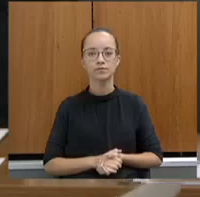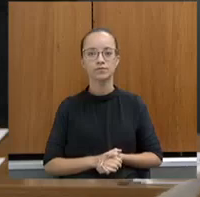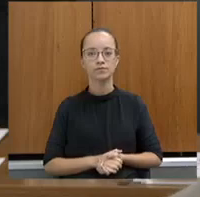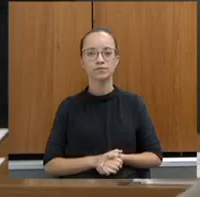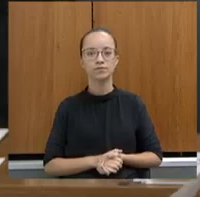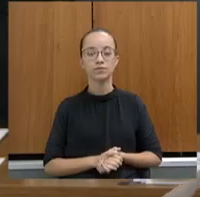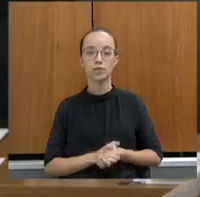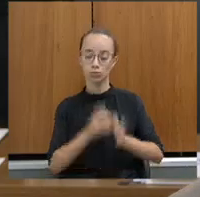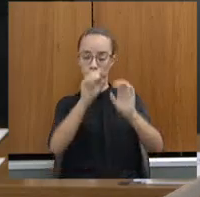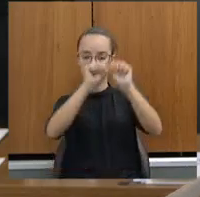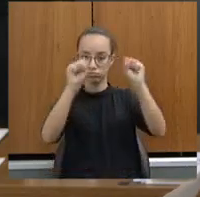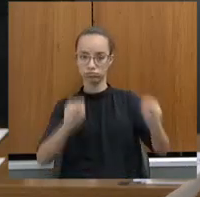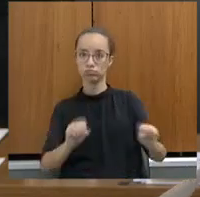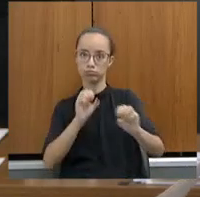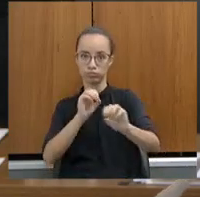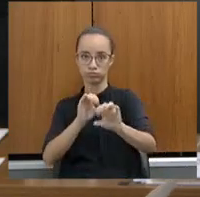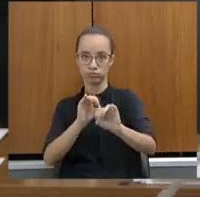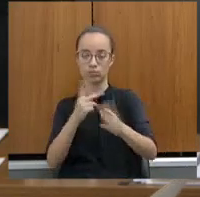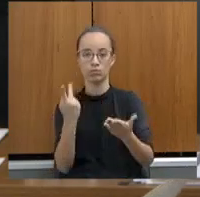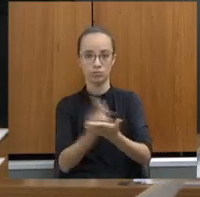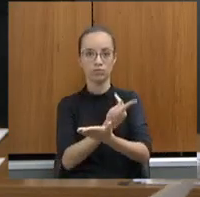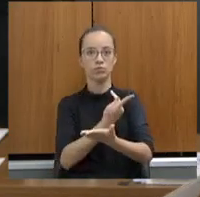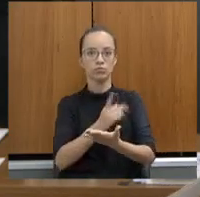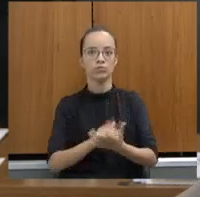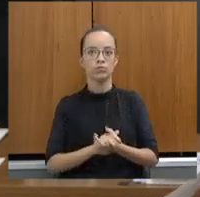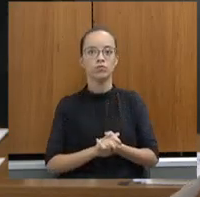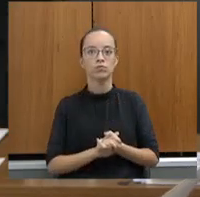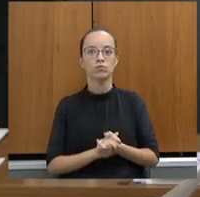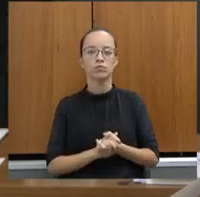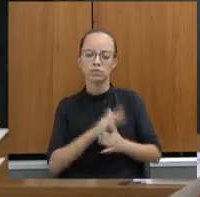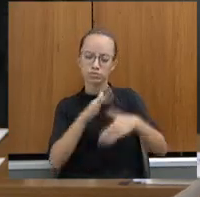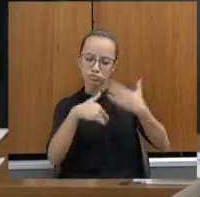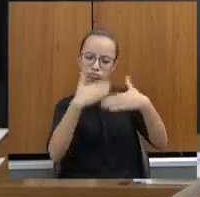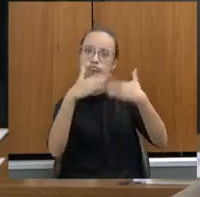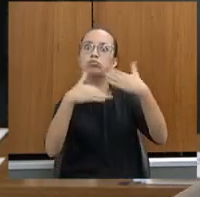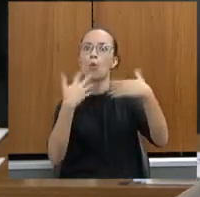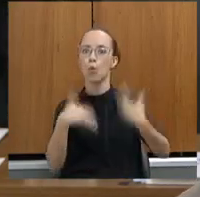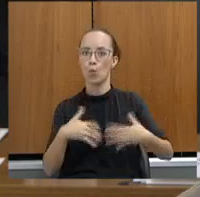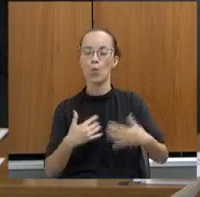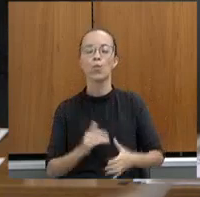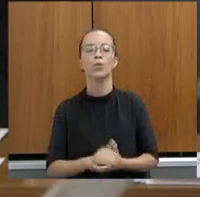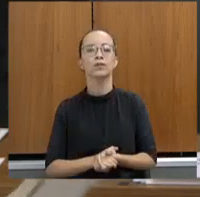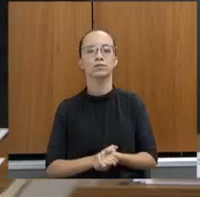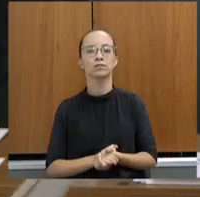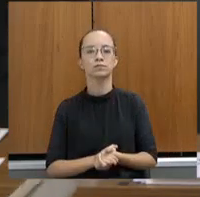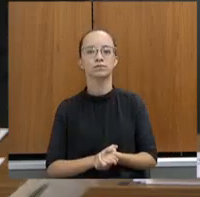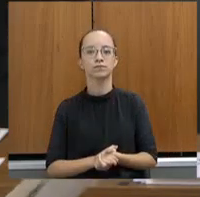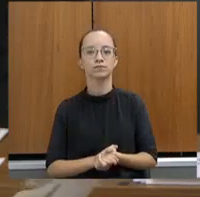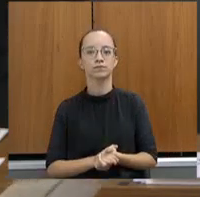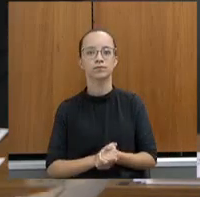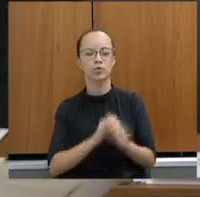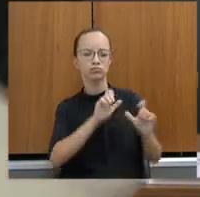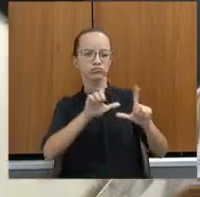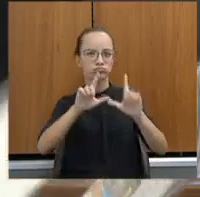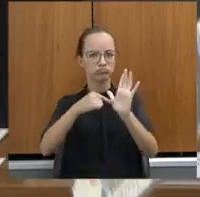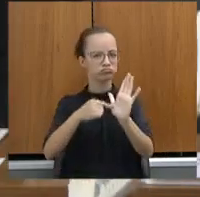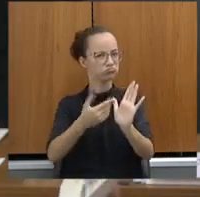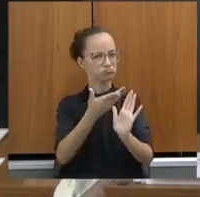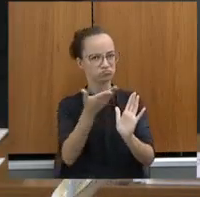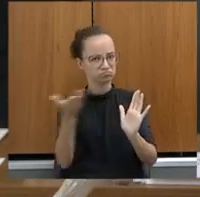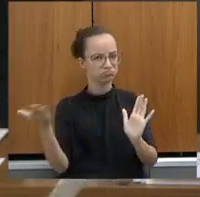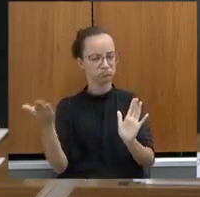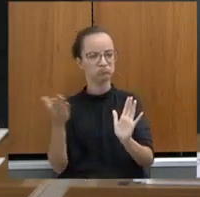No sistema sócio-educativo também houve uma evolução muito grande. Pode passar. Esse é o painel da Suase que vai ficar